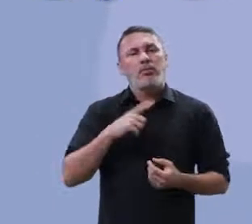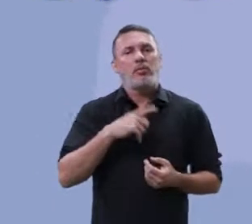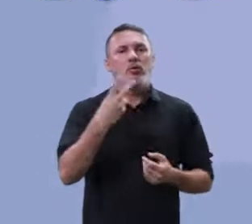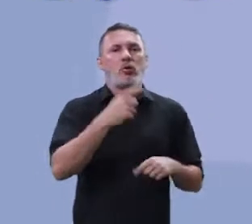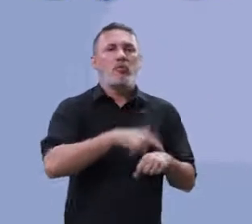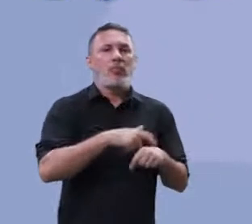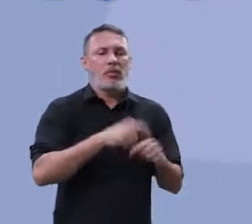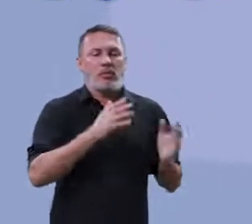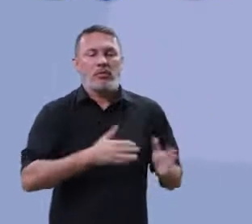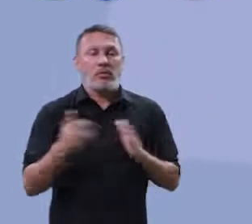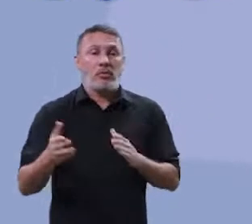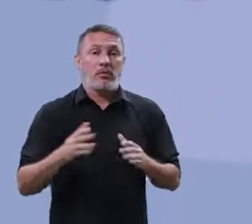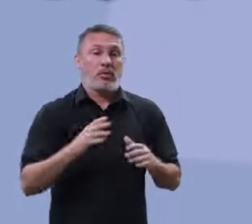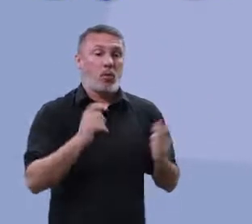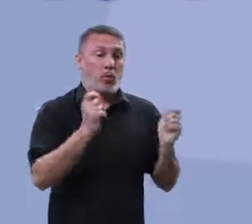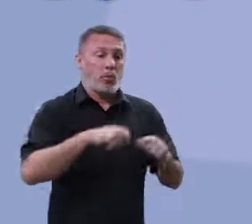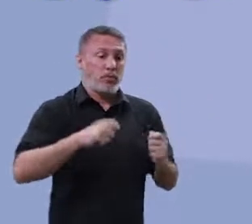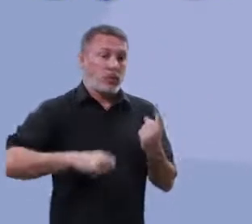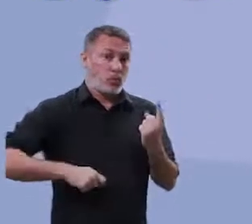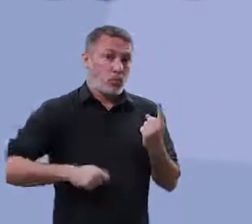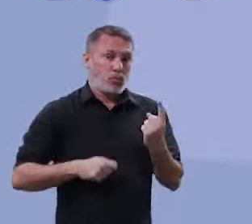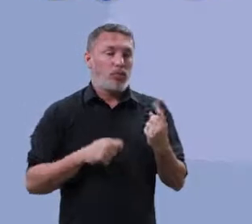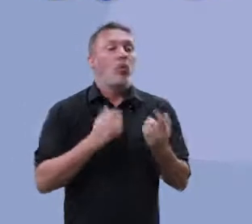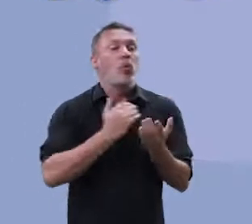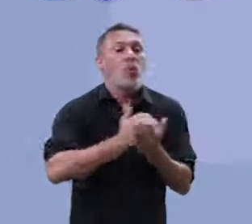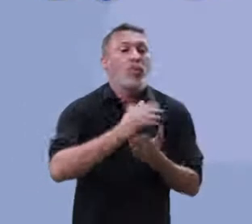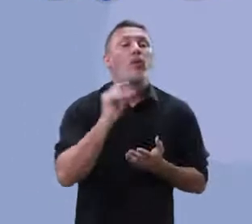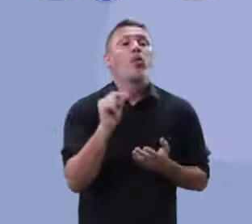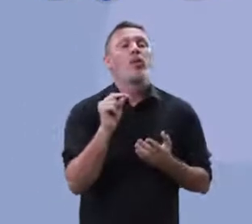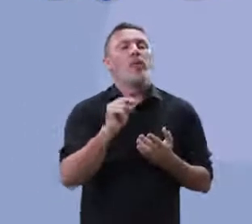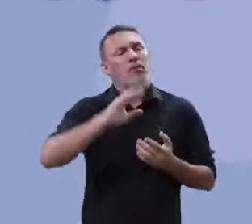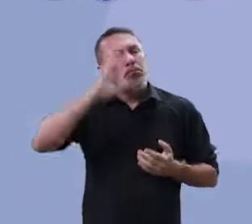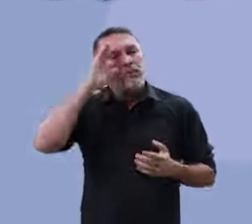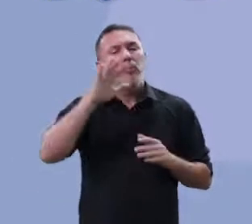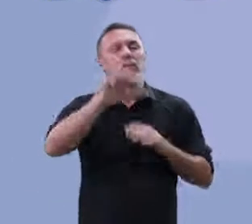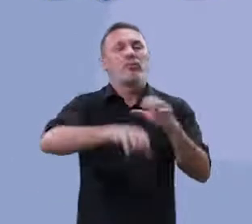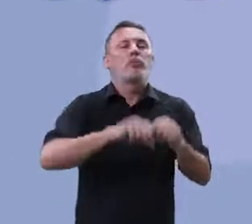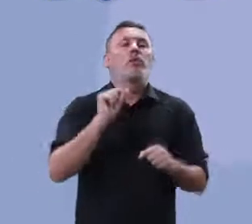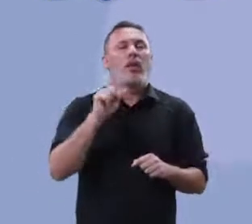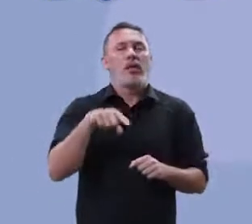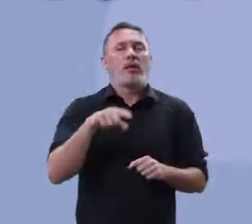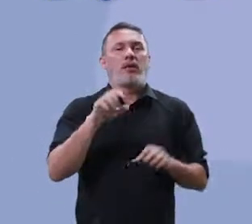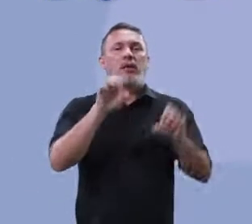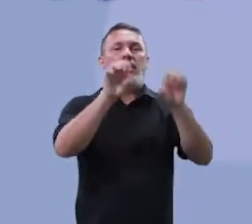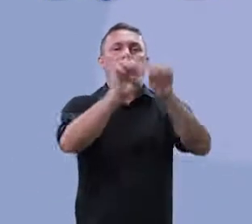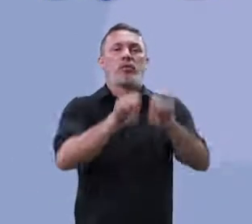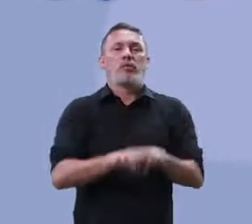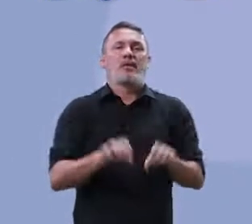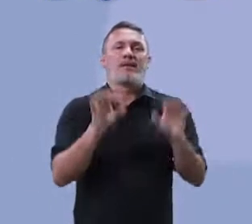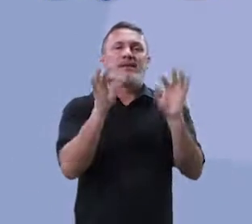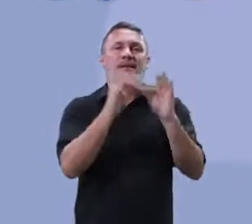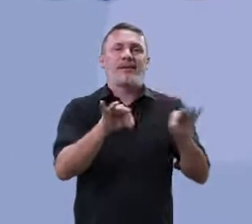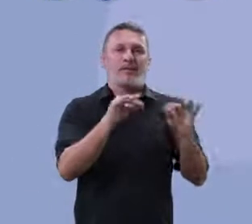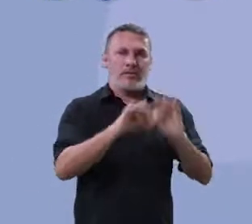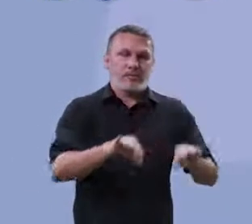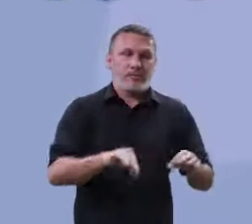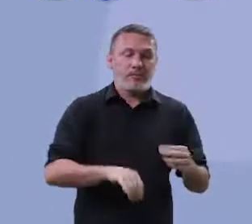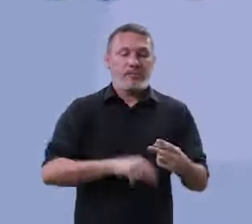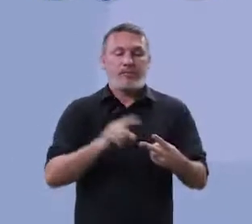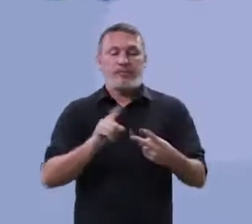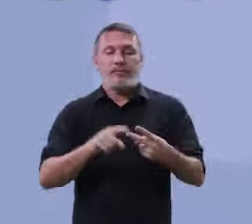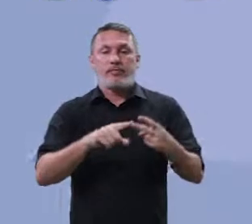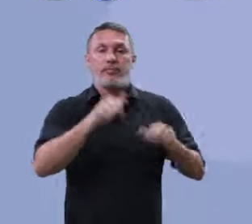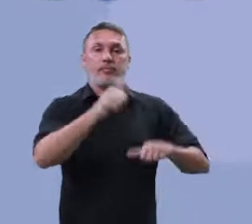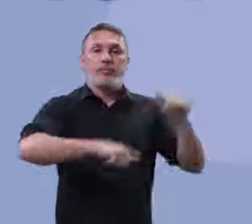ela vai ser em dois momentos, a competência 1. O primeiro momento vai buscar o quê, meu aluno? A estrutura sintática. E no